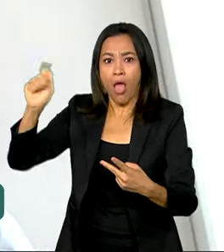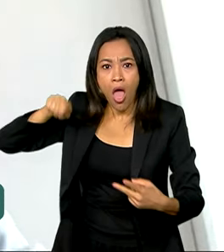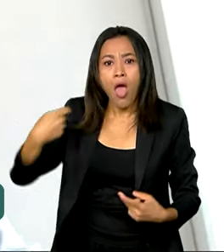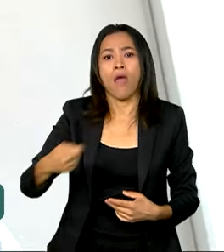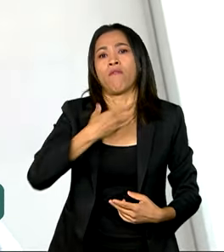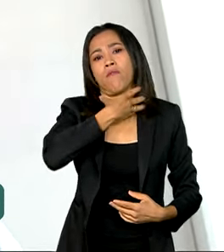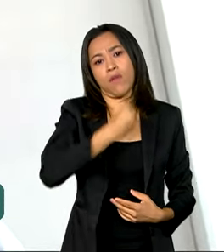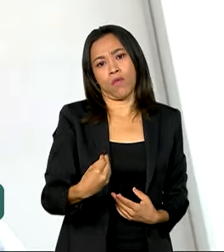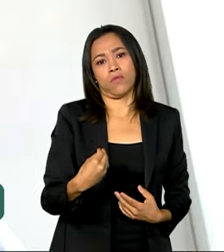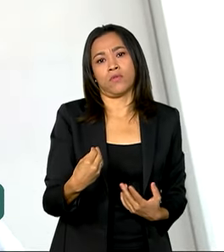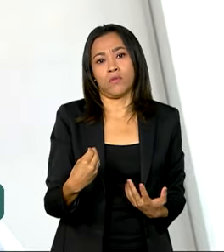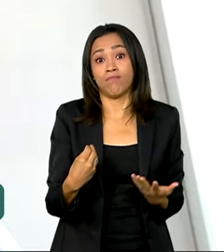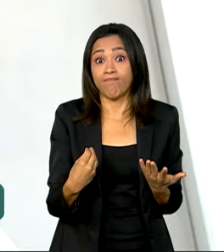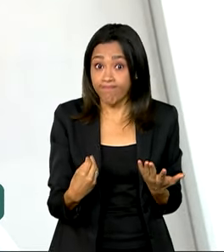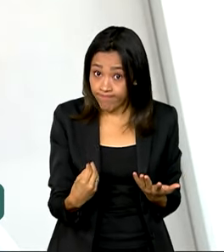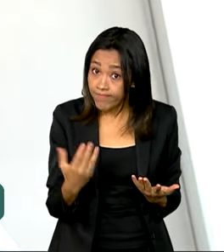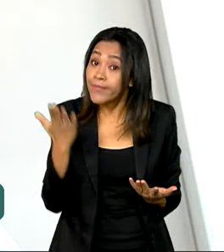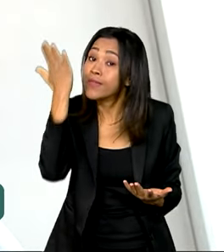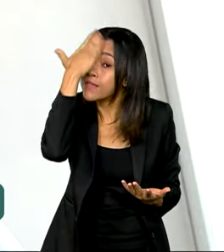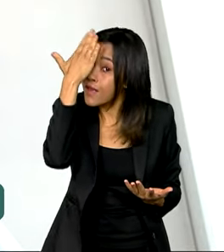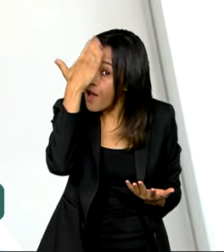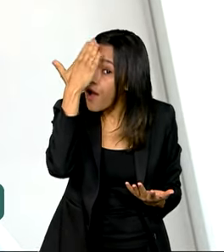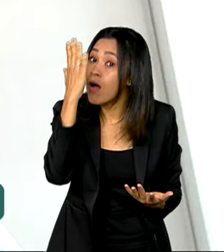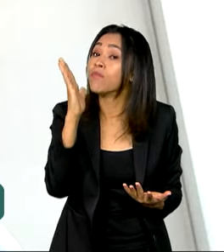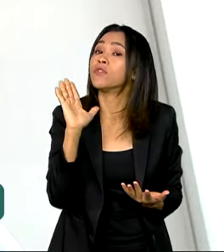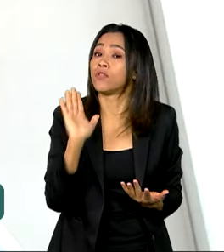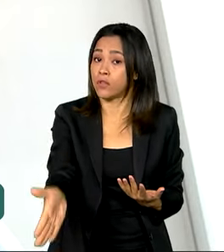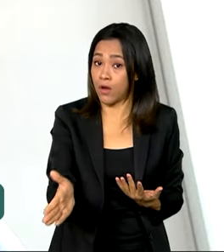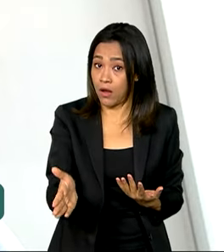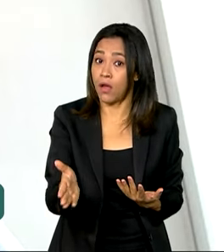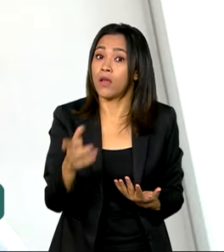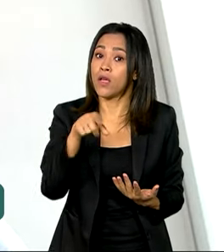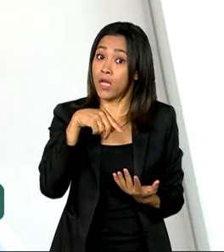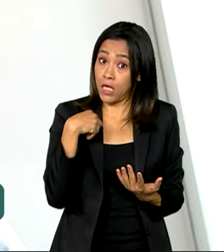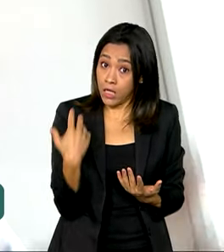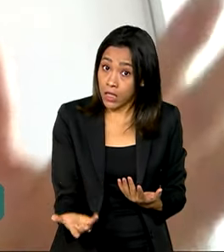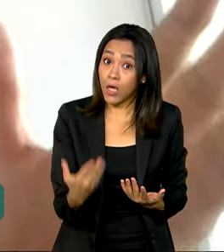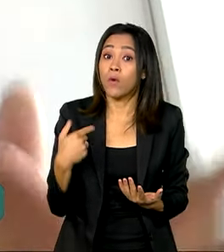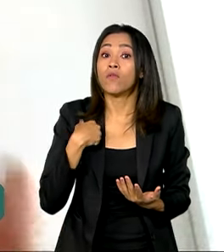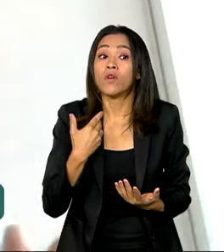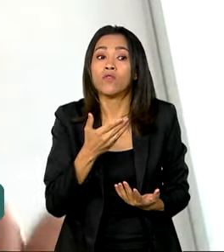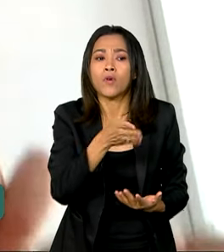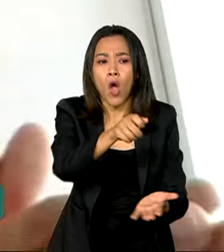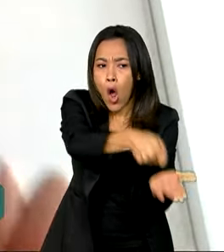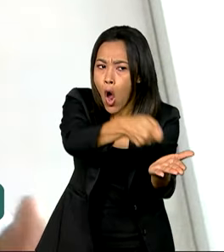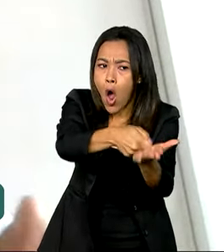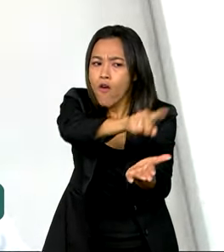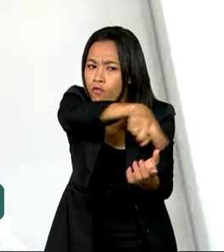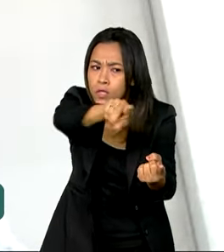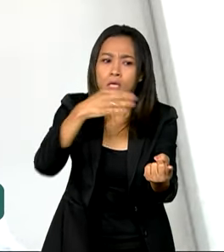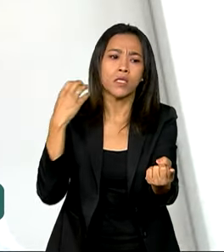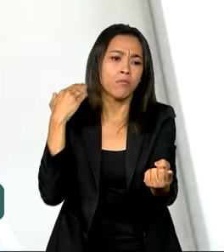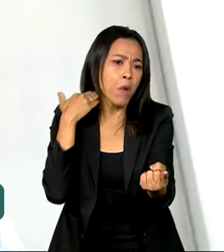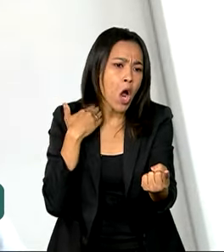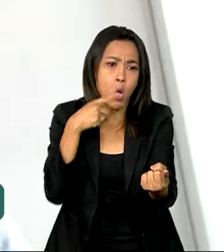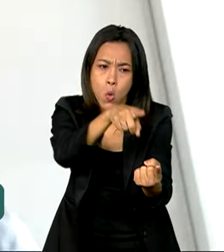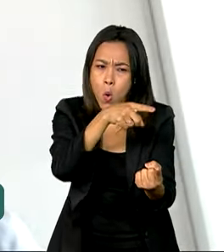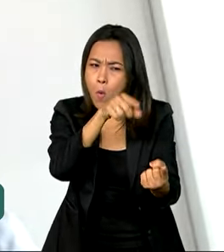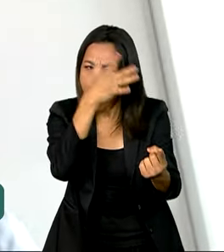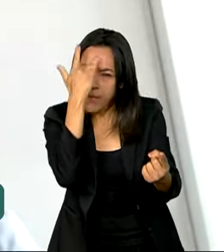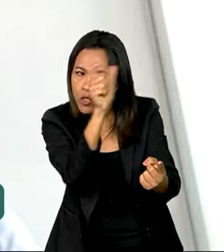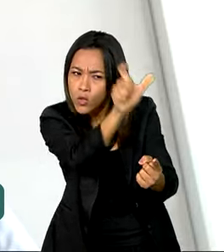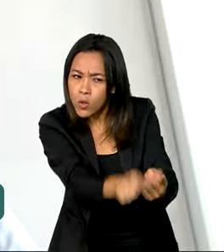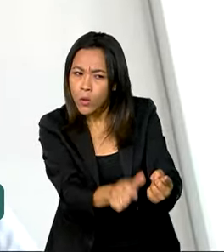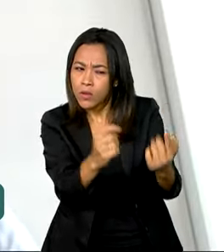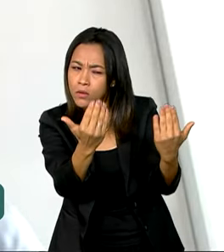no PIX. A gente vai passar a obrigar os bancos, quando um destinatário de pagamento